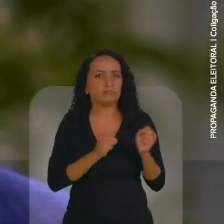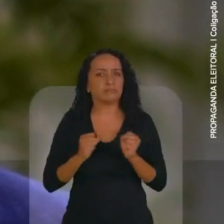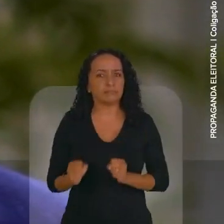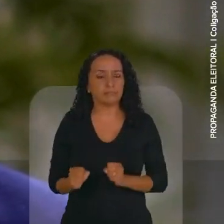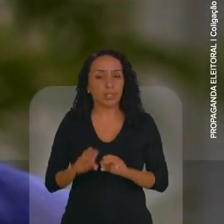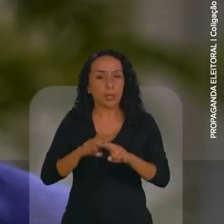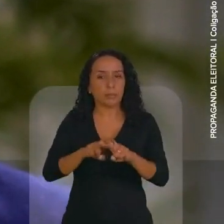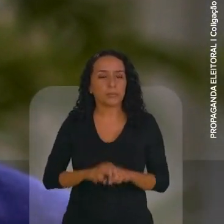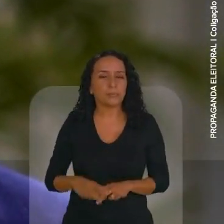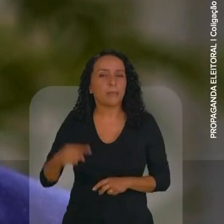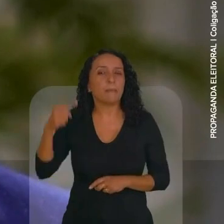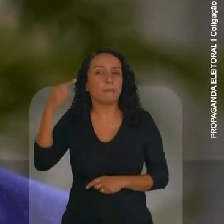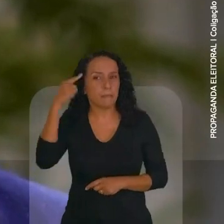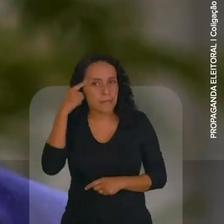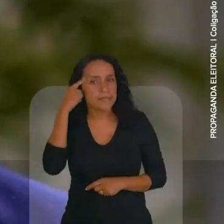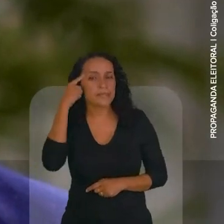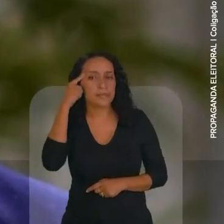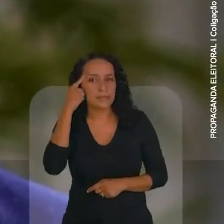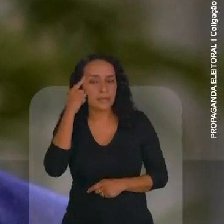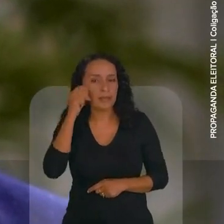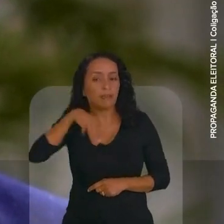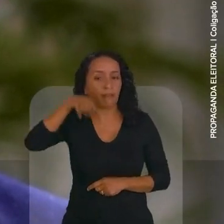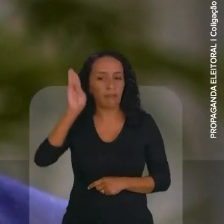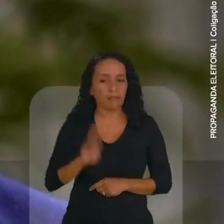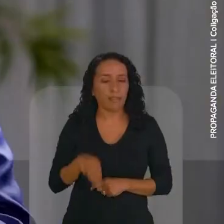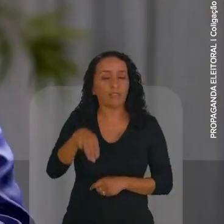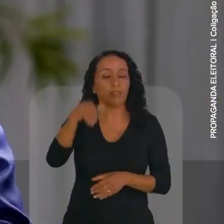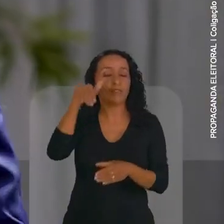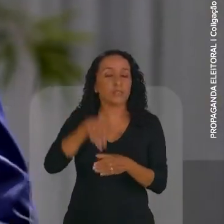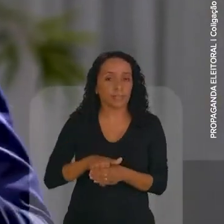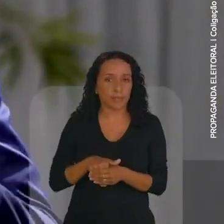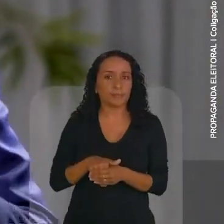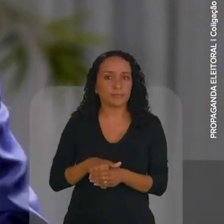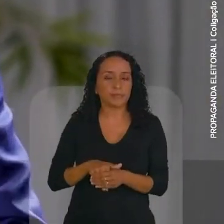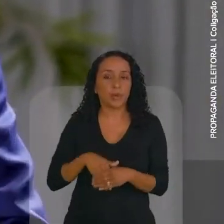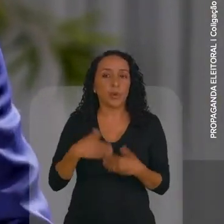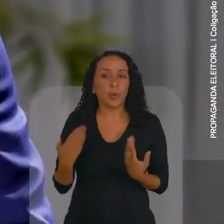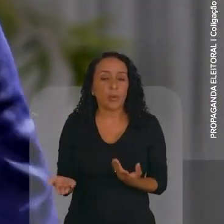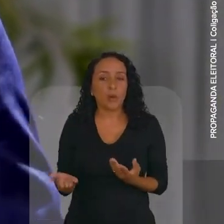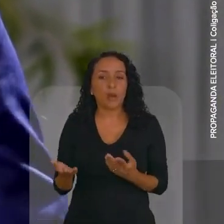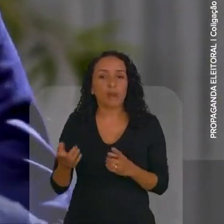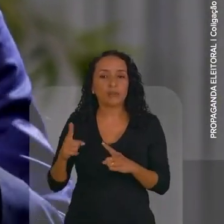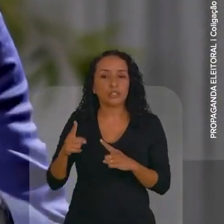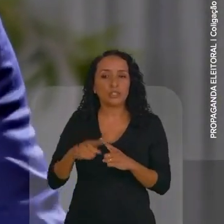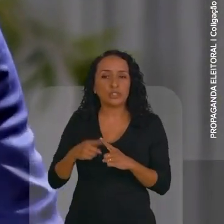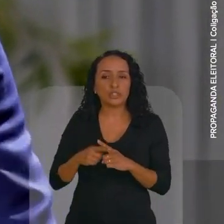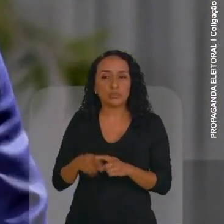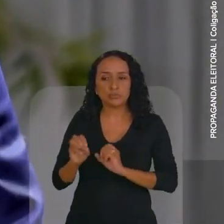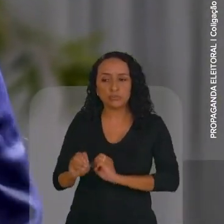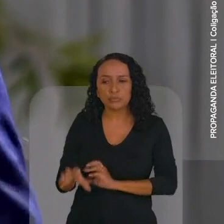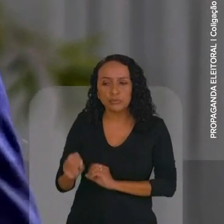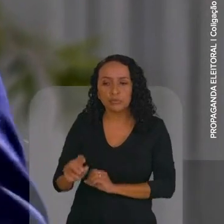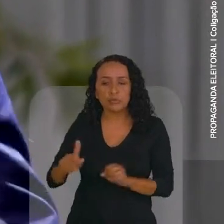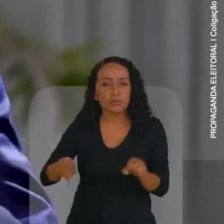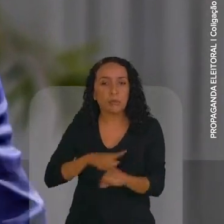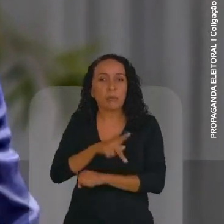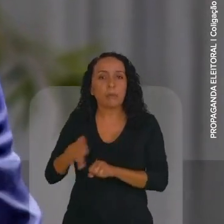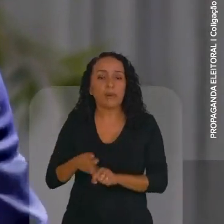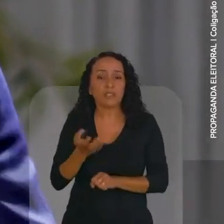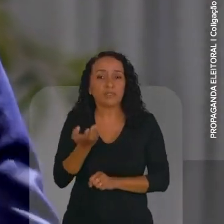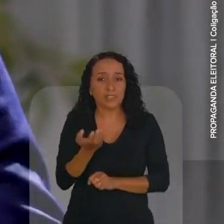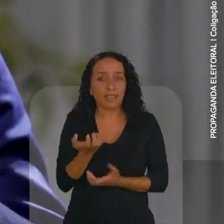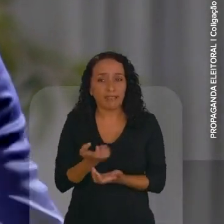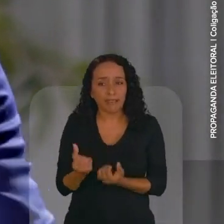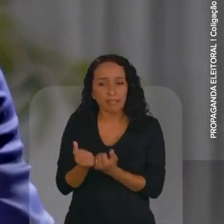Por isso, pense muito bem em quem você vai votar, que tipo de lição, que tipo de país você quer